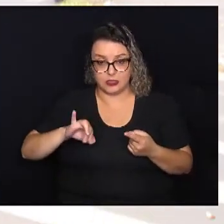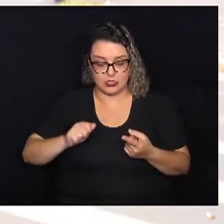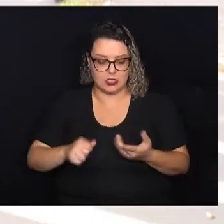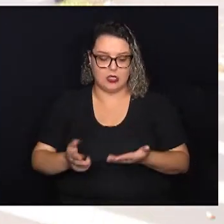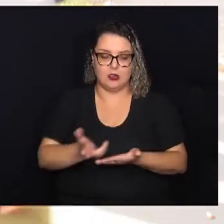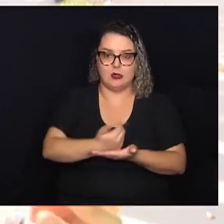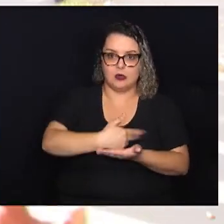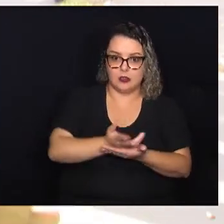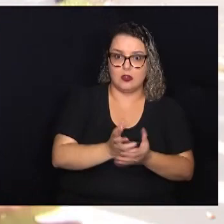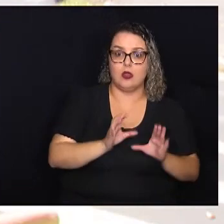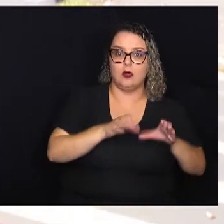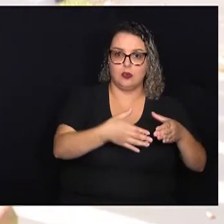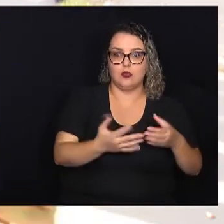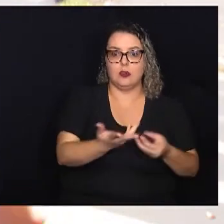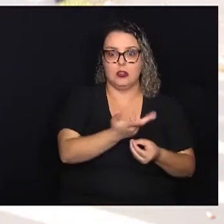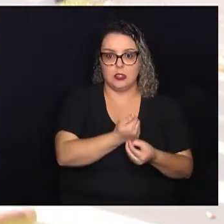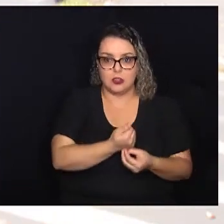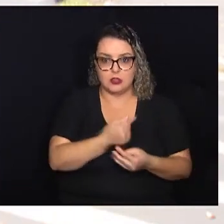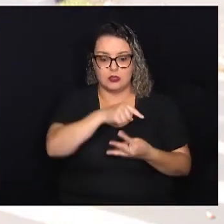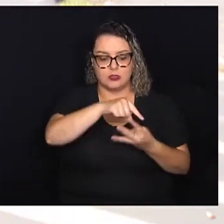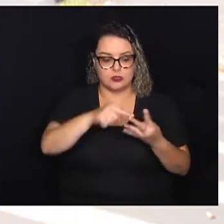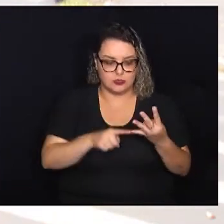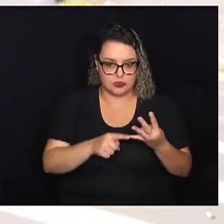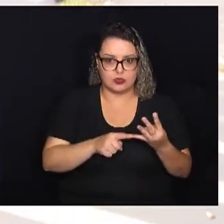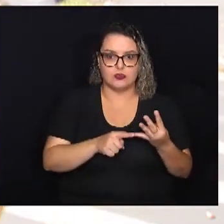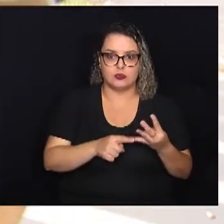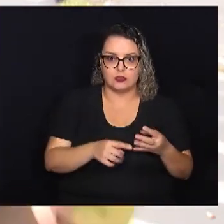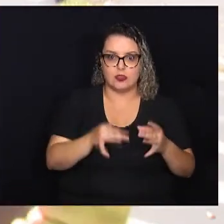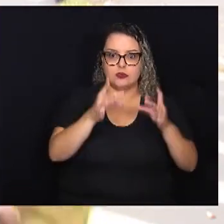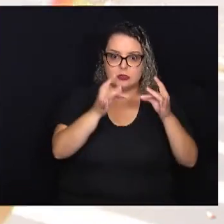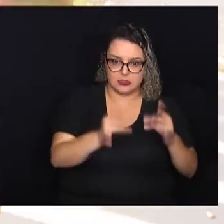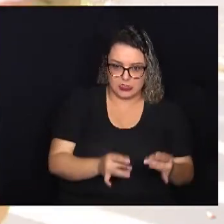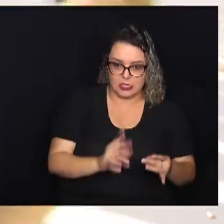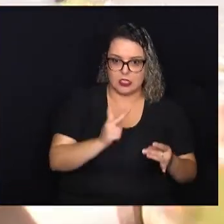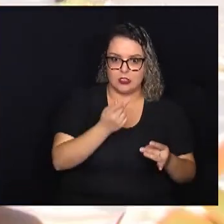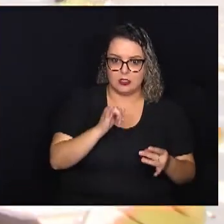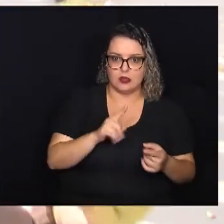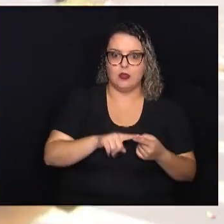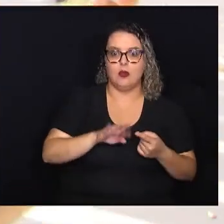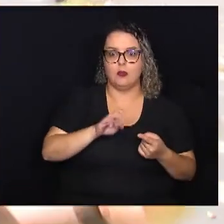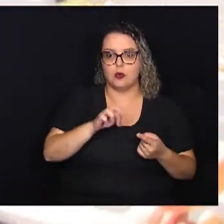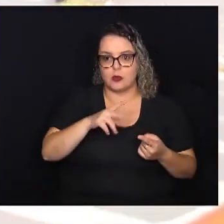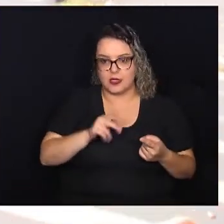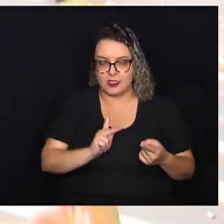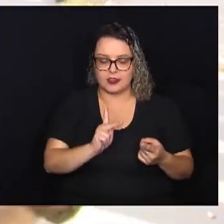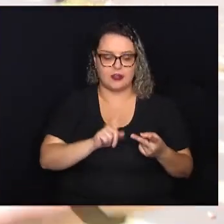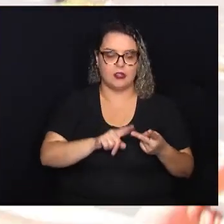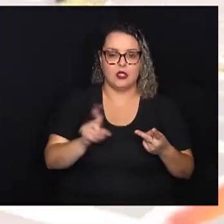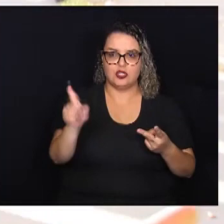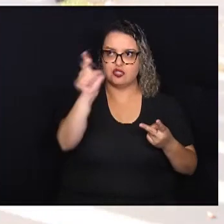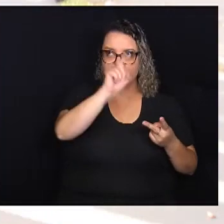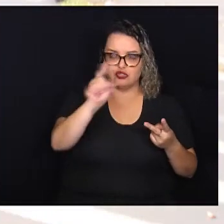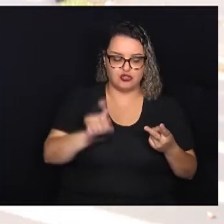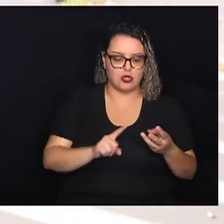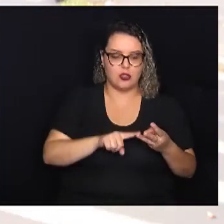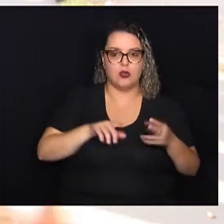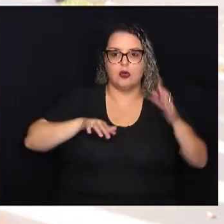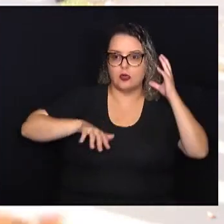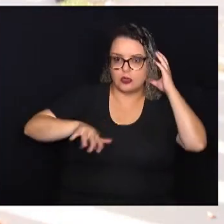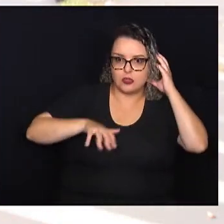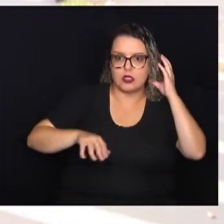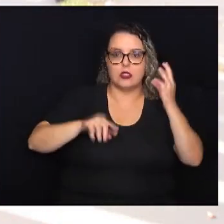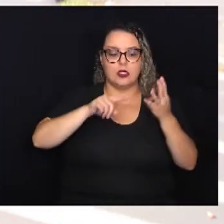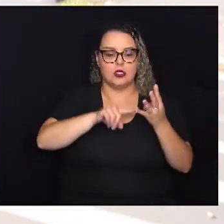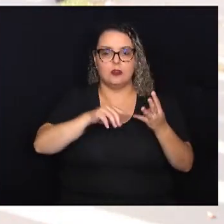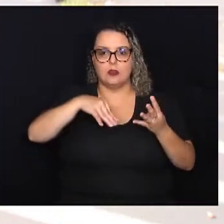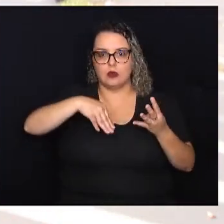grupo de artistas dos quatro elementos do hip-hop, que é o break, o grafite, o DJ e o MC, que é o rap,